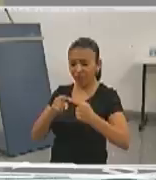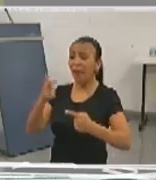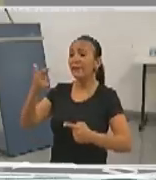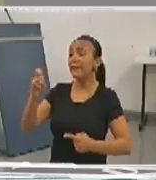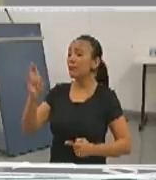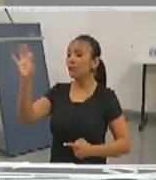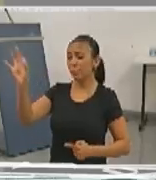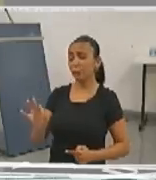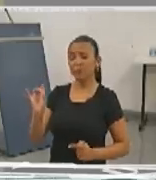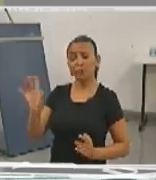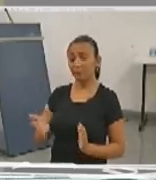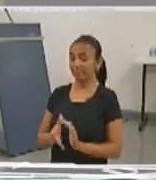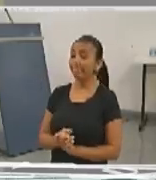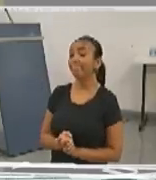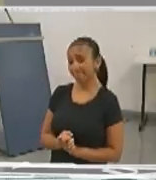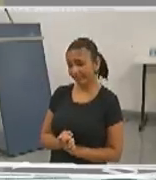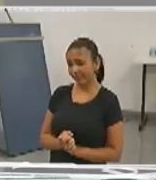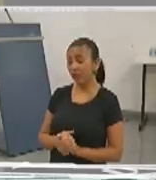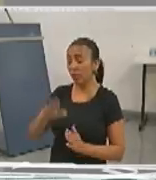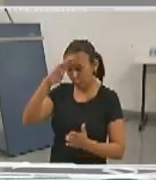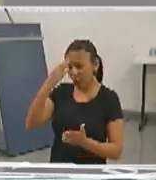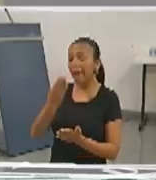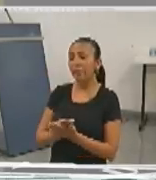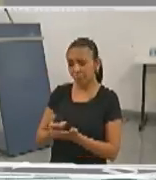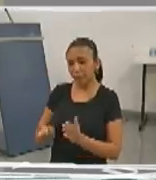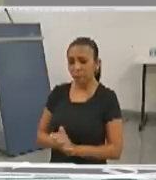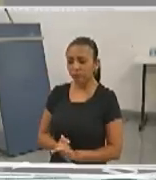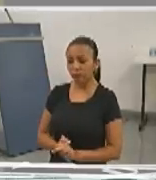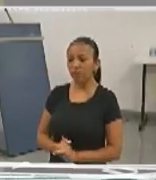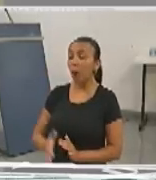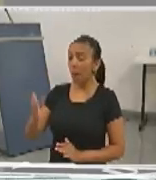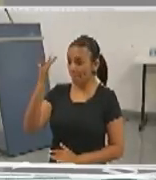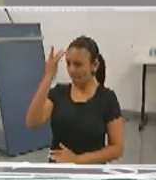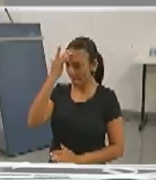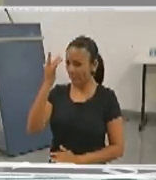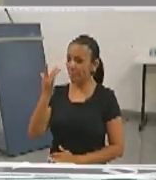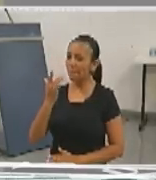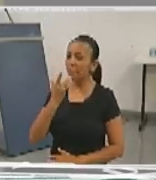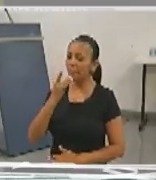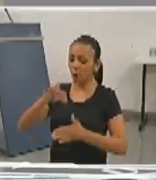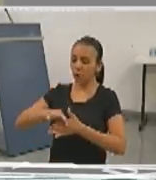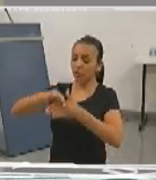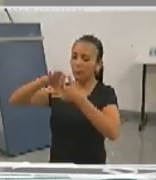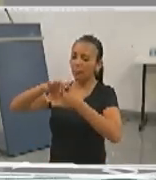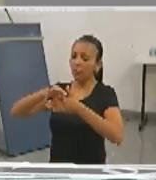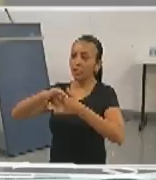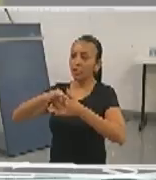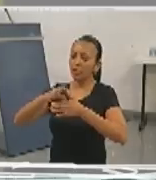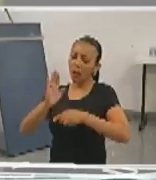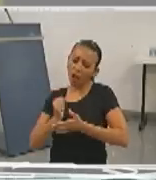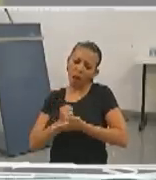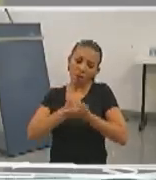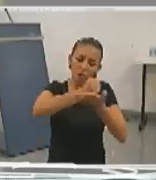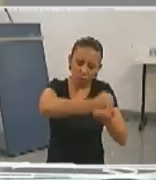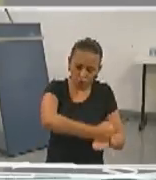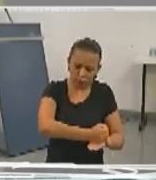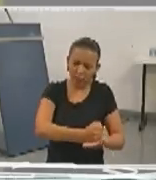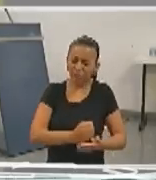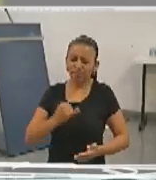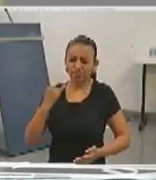% lá da ponta. Eu acredito muito nisso. e o perfil de uma liderança servidora é fundamental para